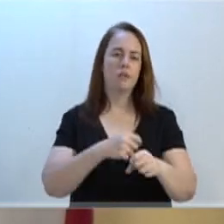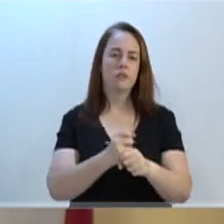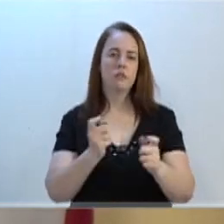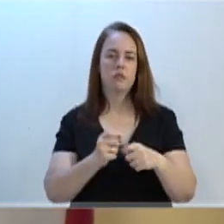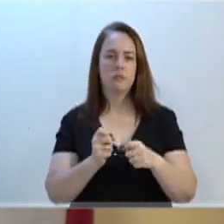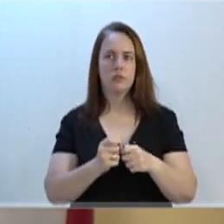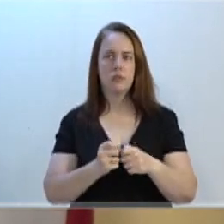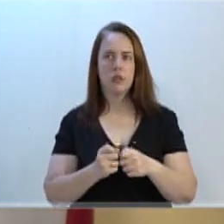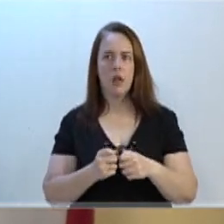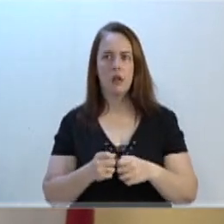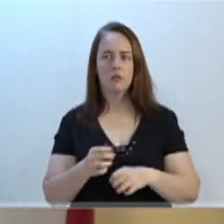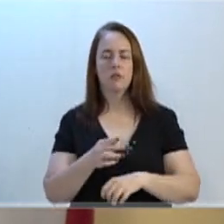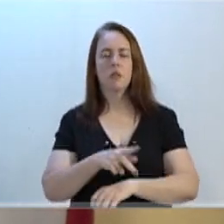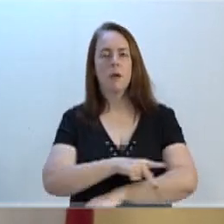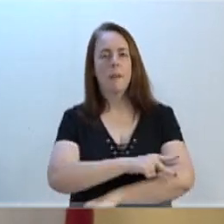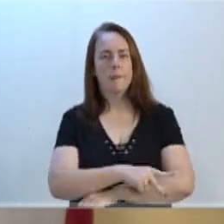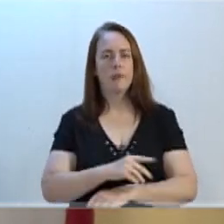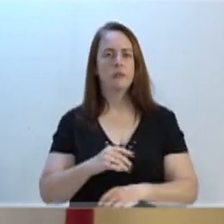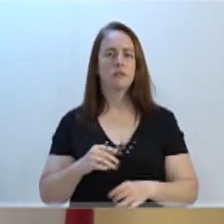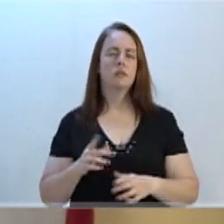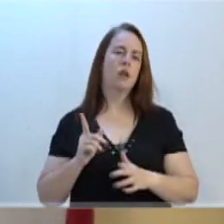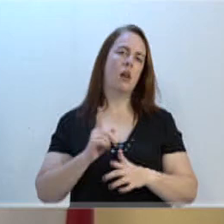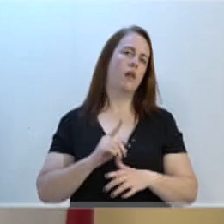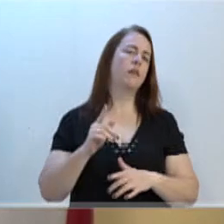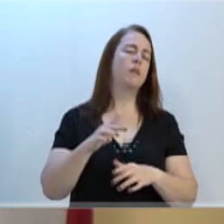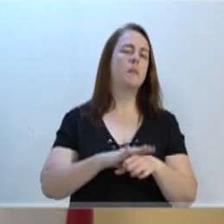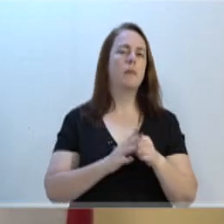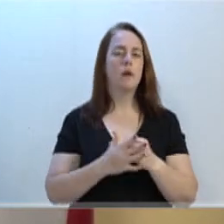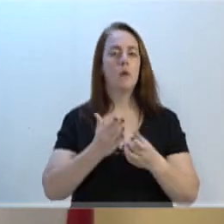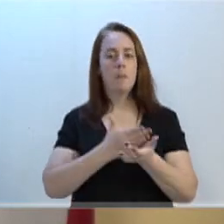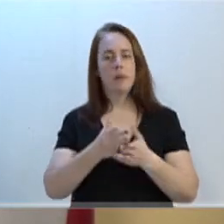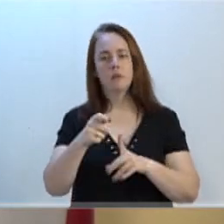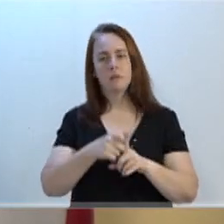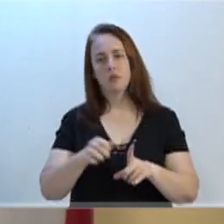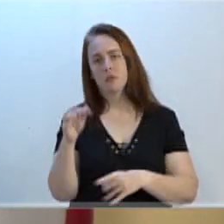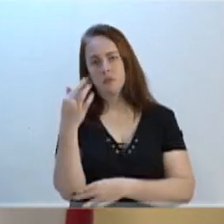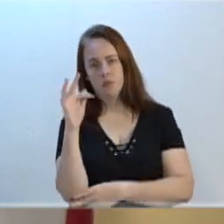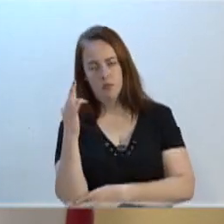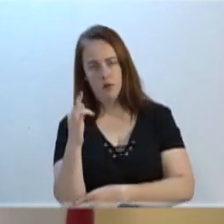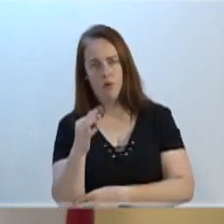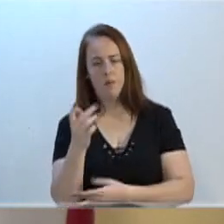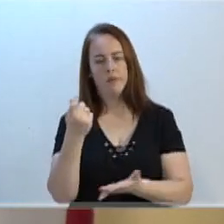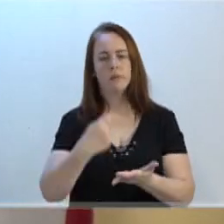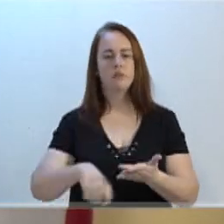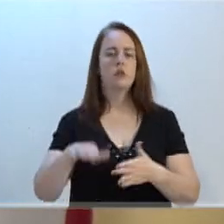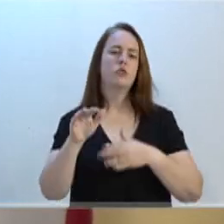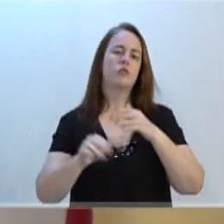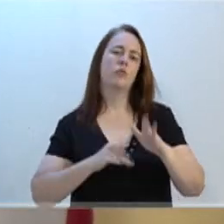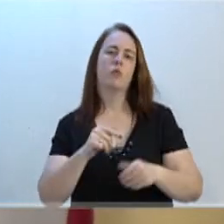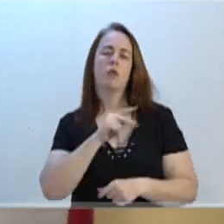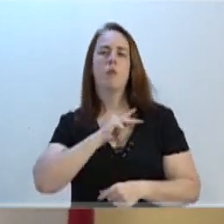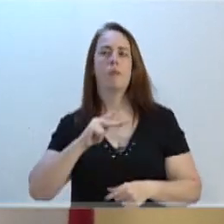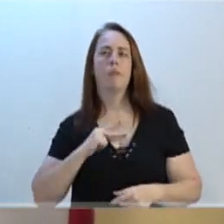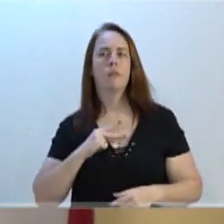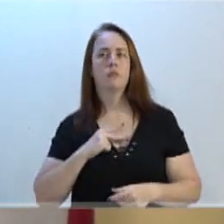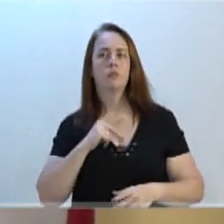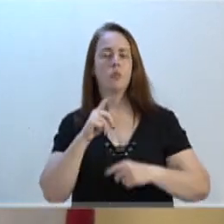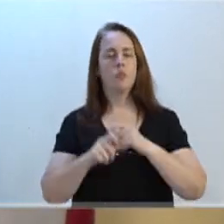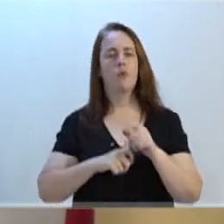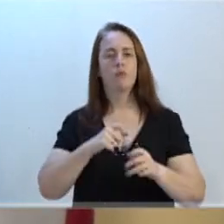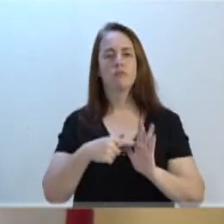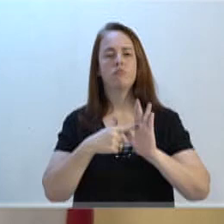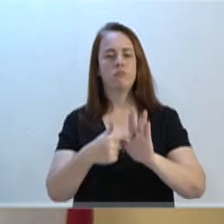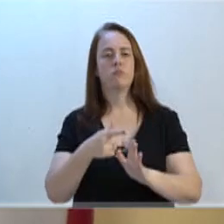acontecer na Praça da Intendência, o serviço inicia no mês de fevereiro, a assinatura da chamada pública, aquilo que o Paulo